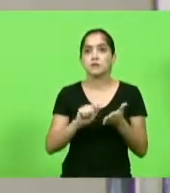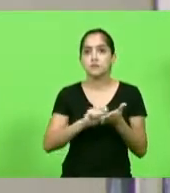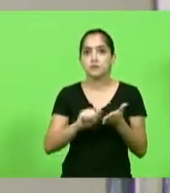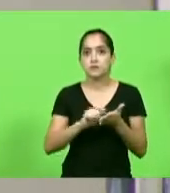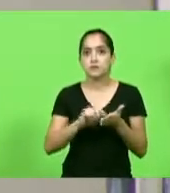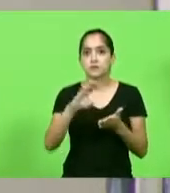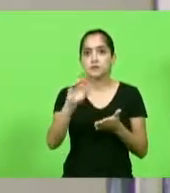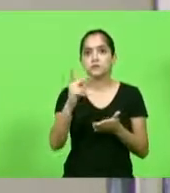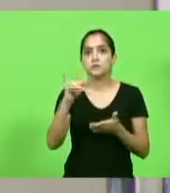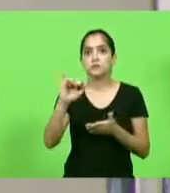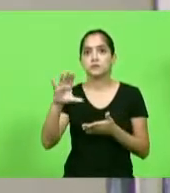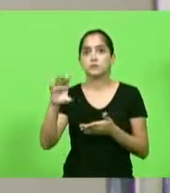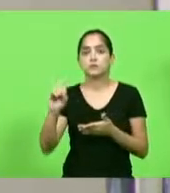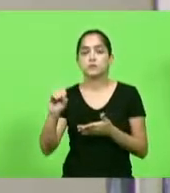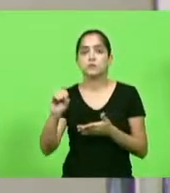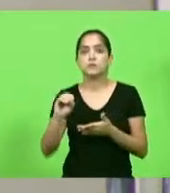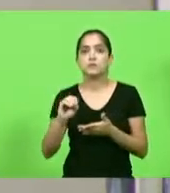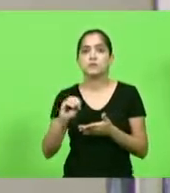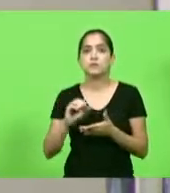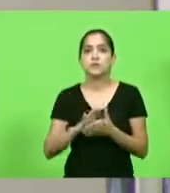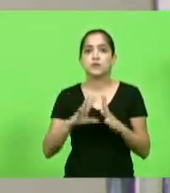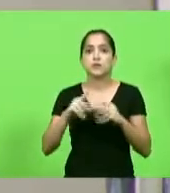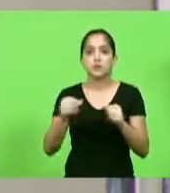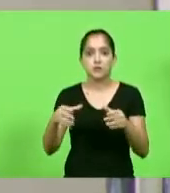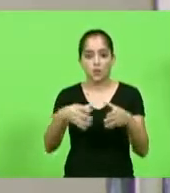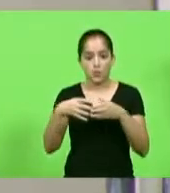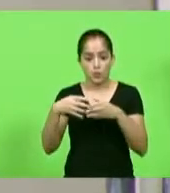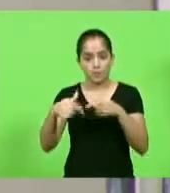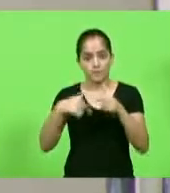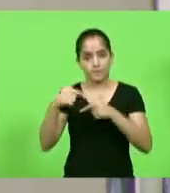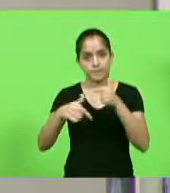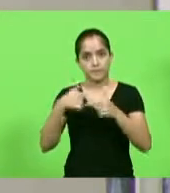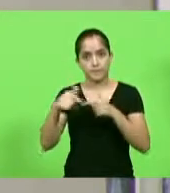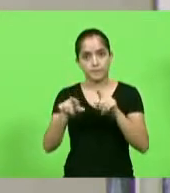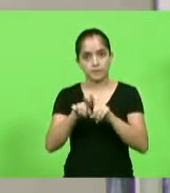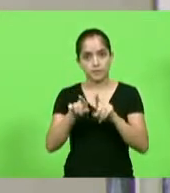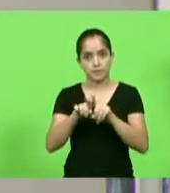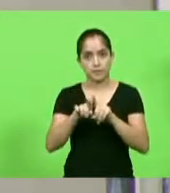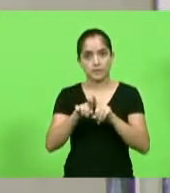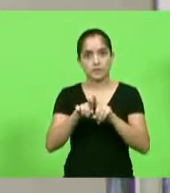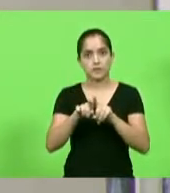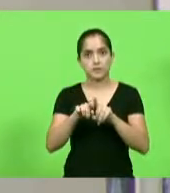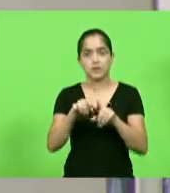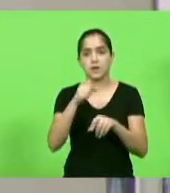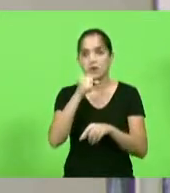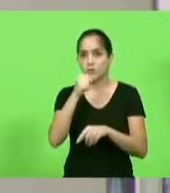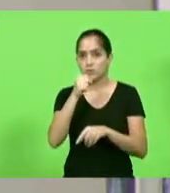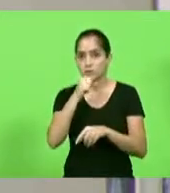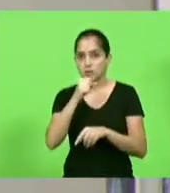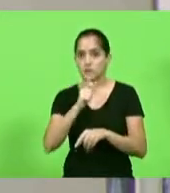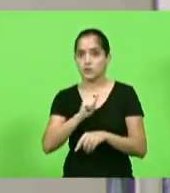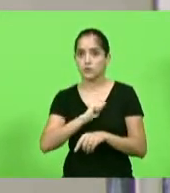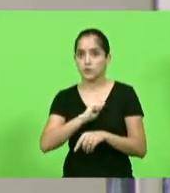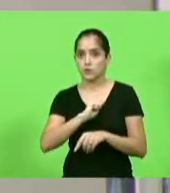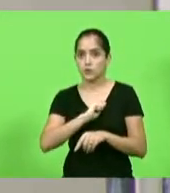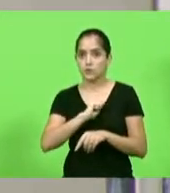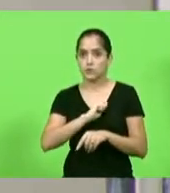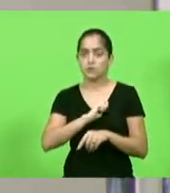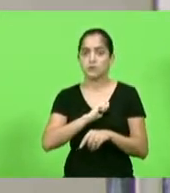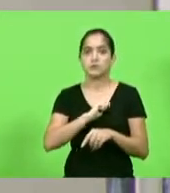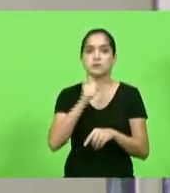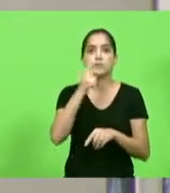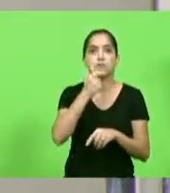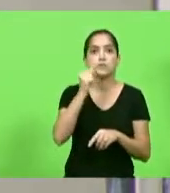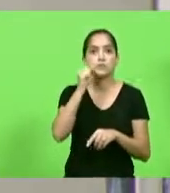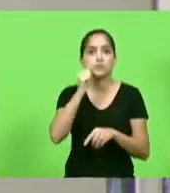Caprário, e toda a equipe de trabalho, assim como os atores e as atrizes, pela